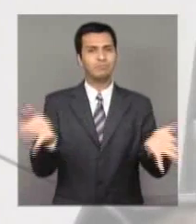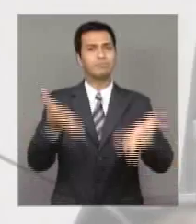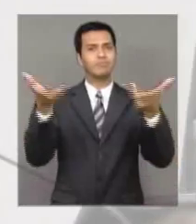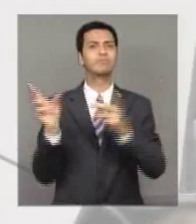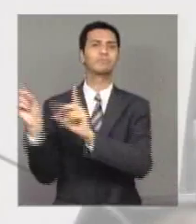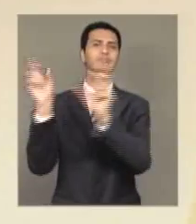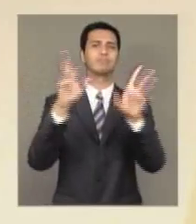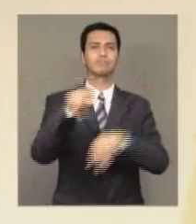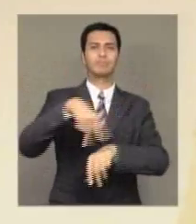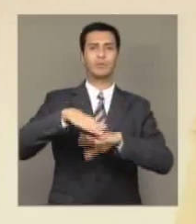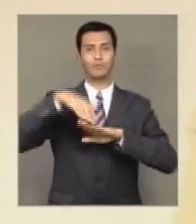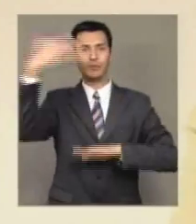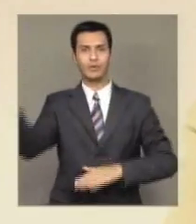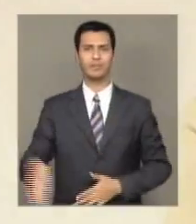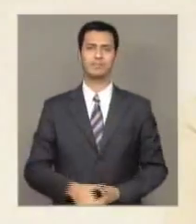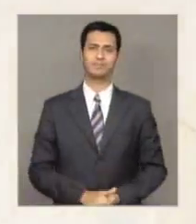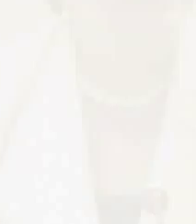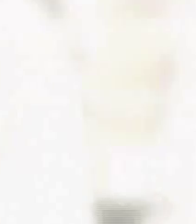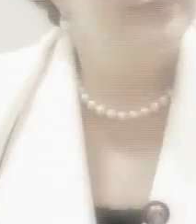as exportações.